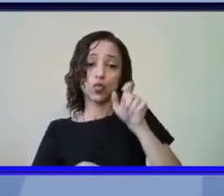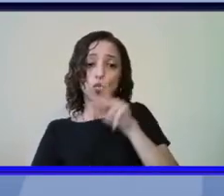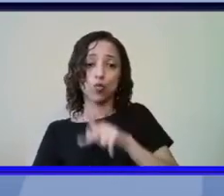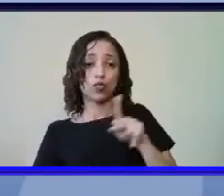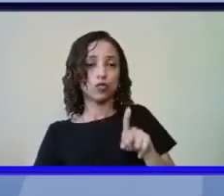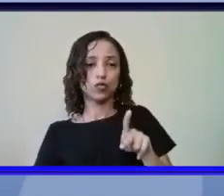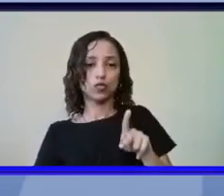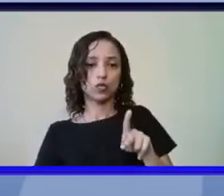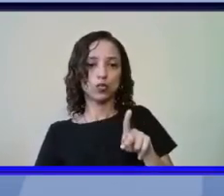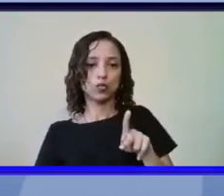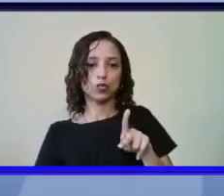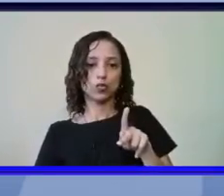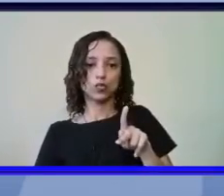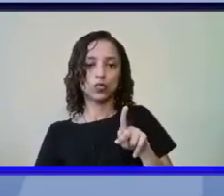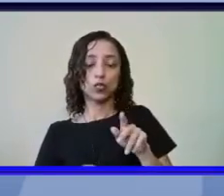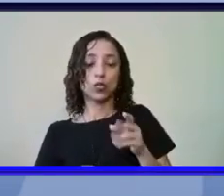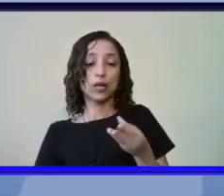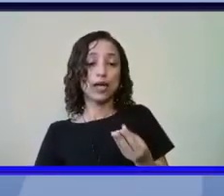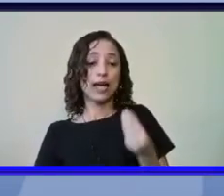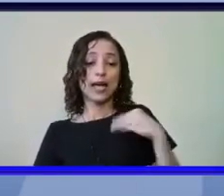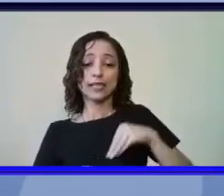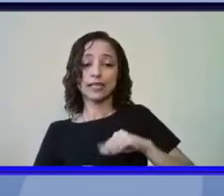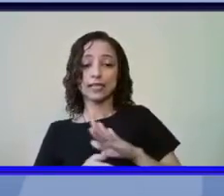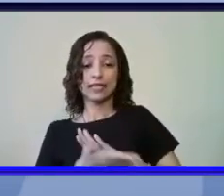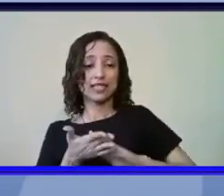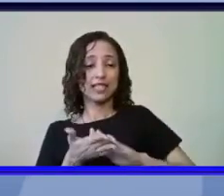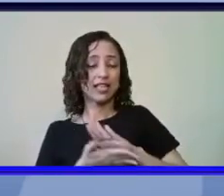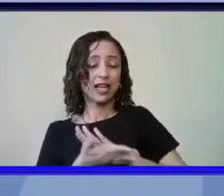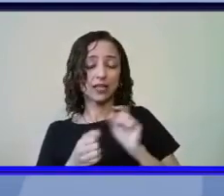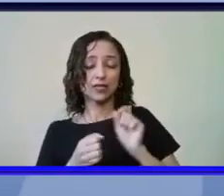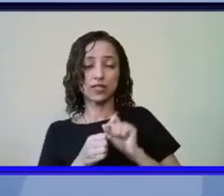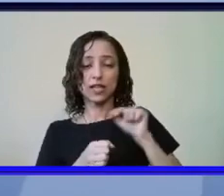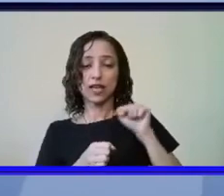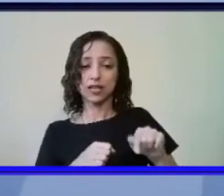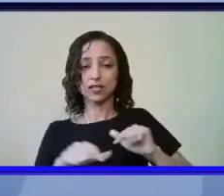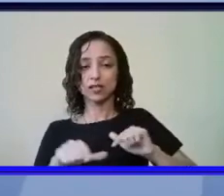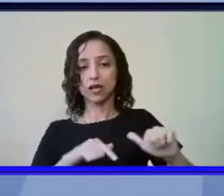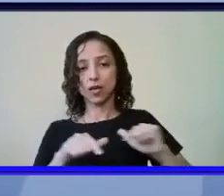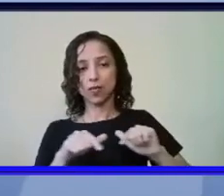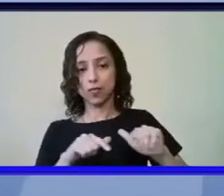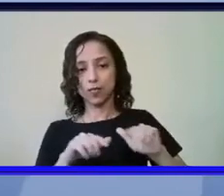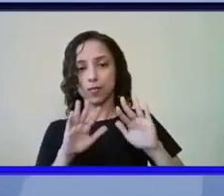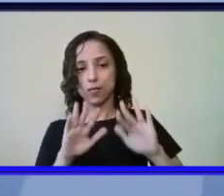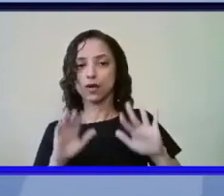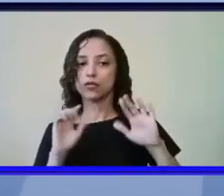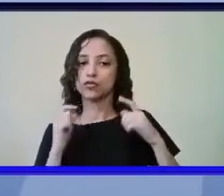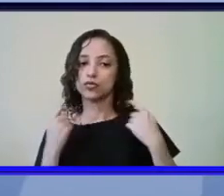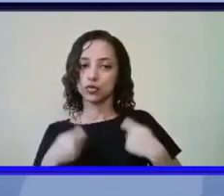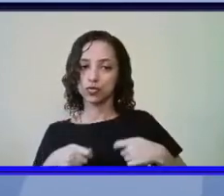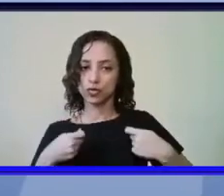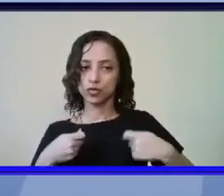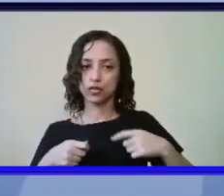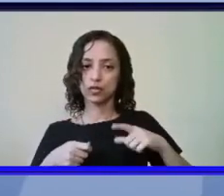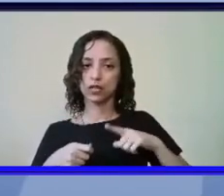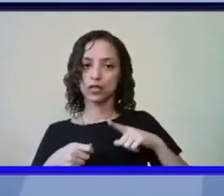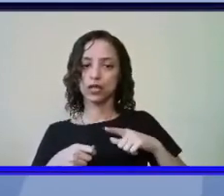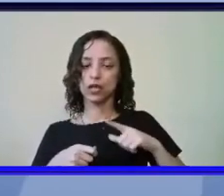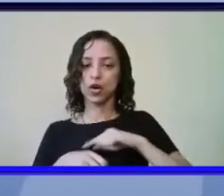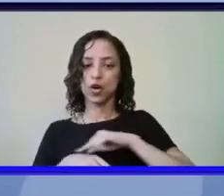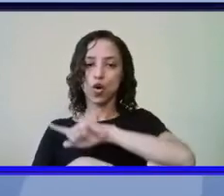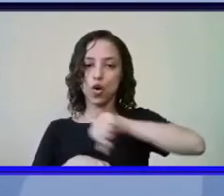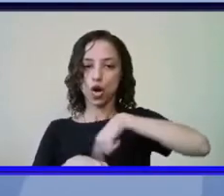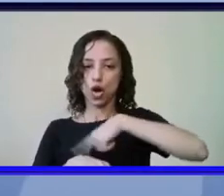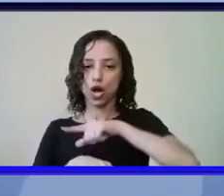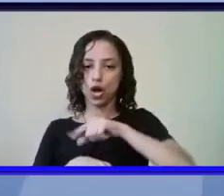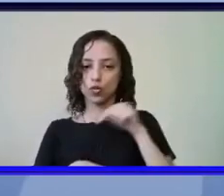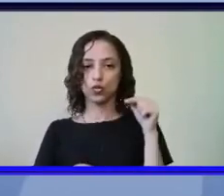um centavo a mais para fazer esse serviço e mas que tem que ter manter a carga horária de sala de